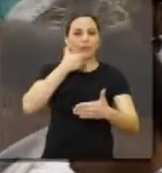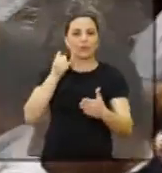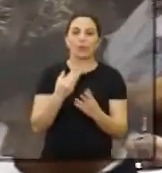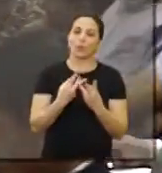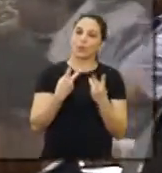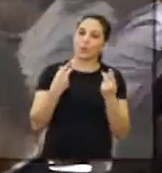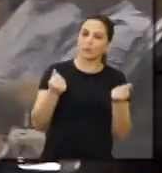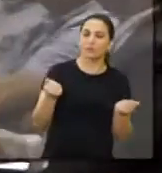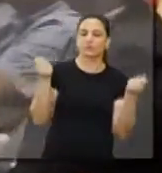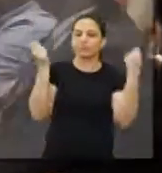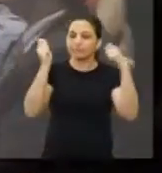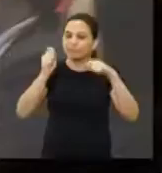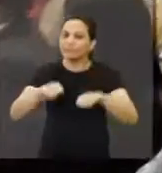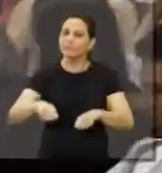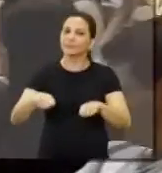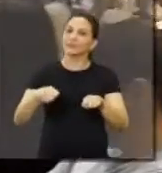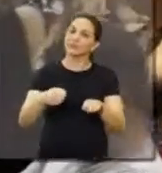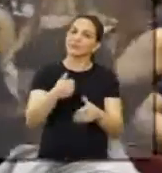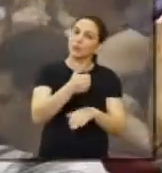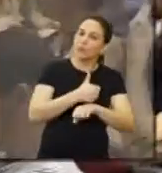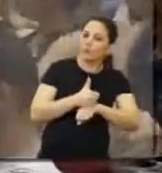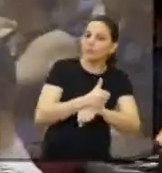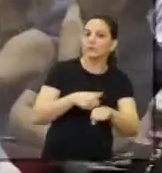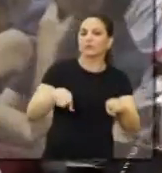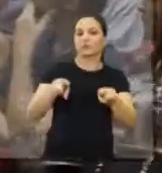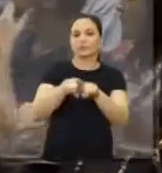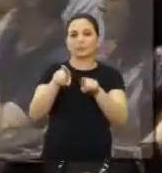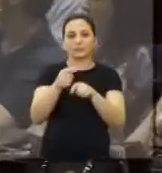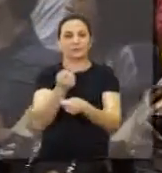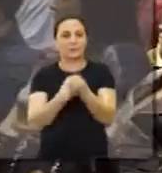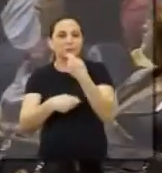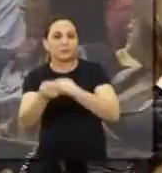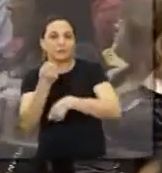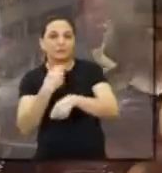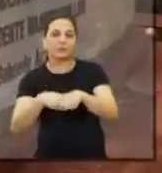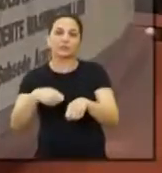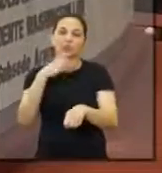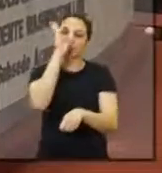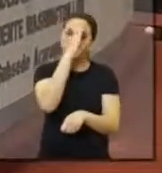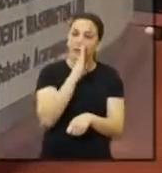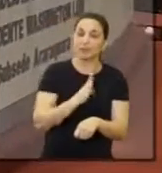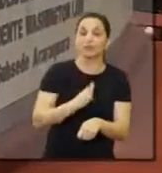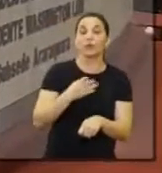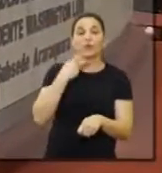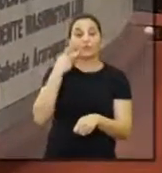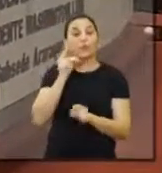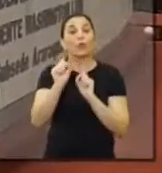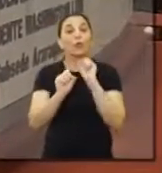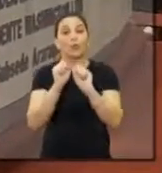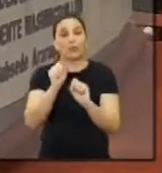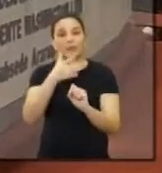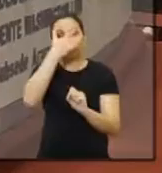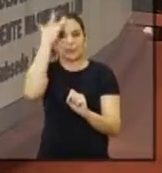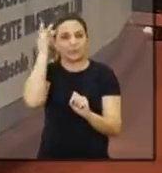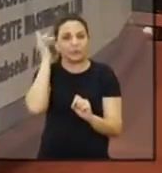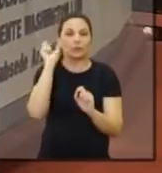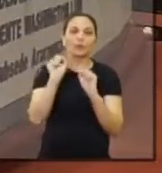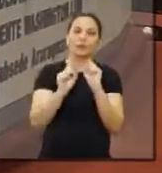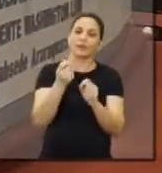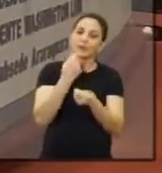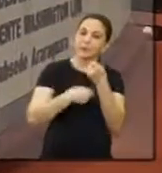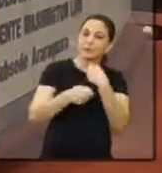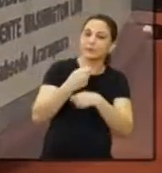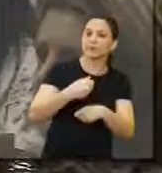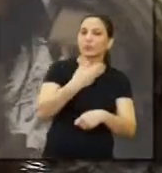qualidade, eficiência e profissionalismo na Administração Pública do Brasil, se referindo àqueles que exercem a